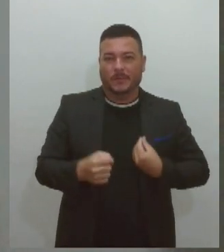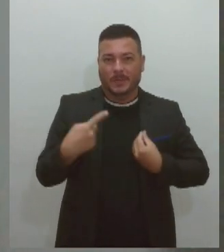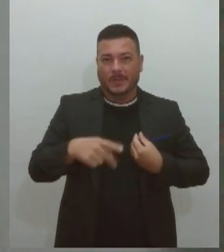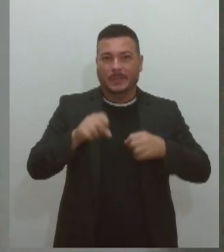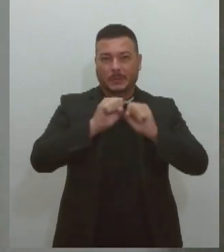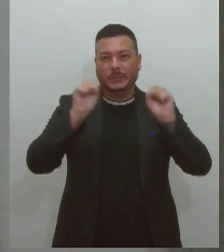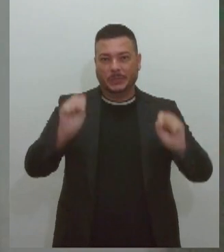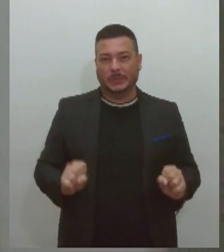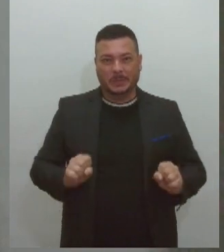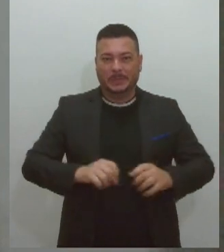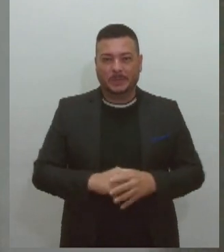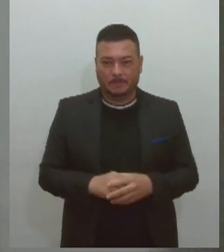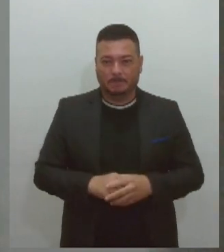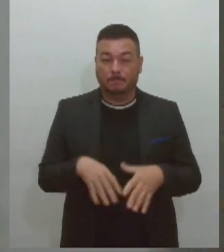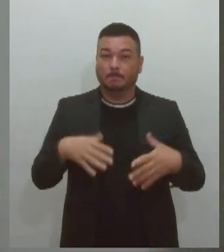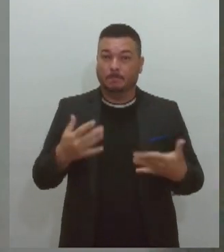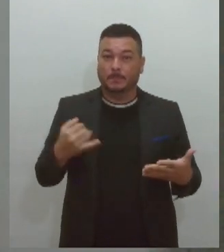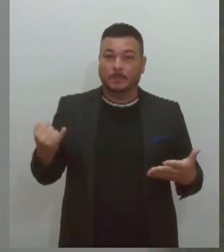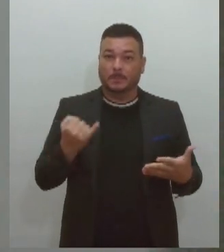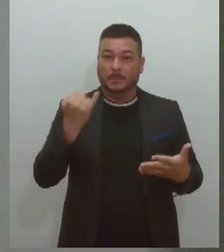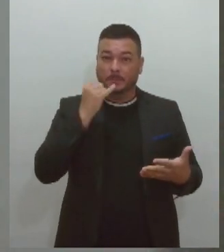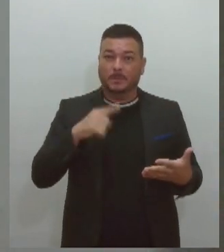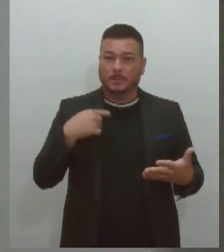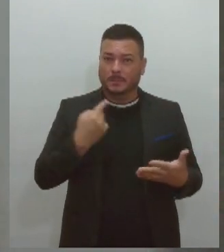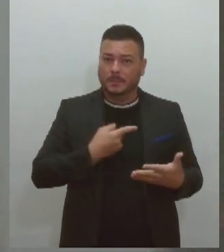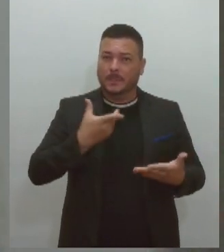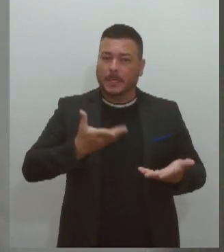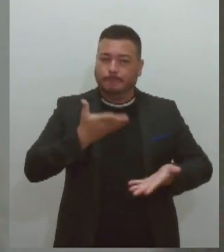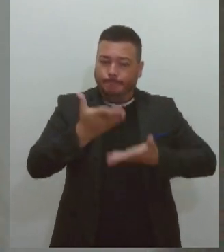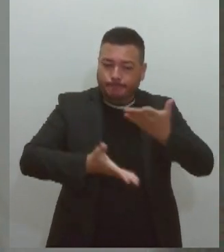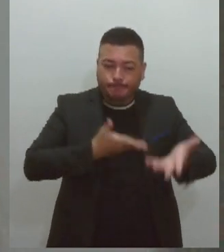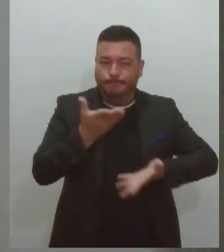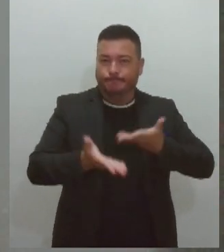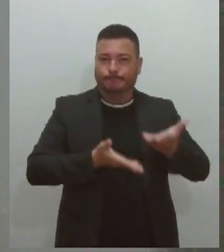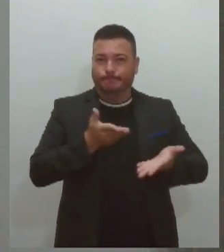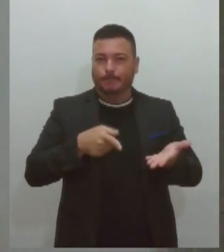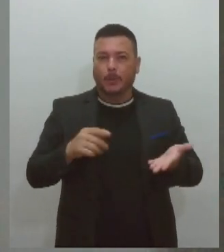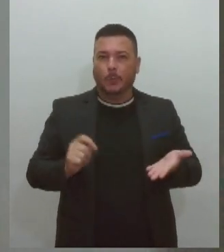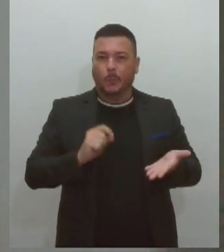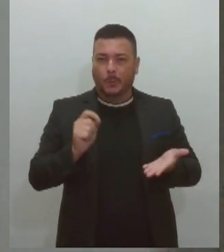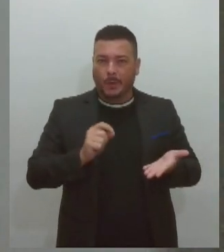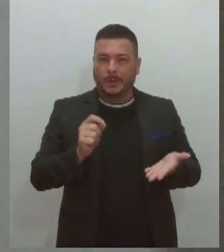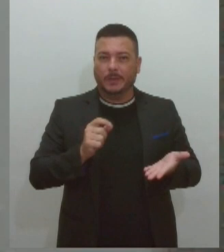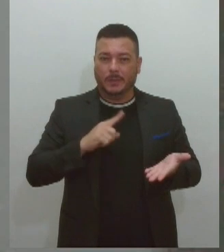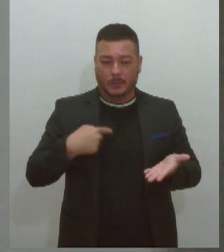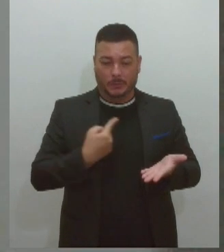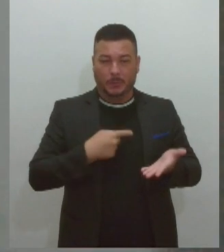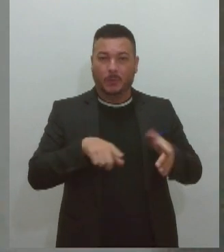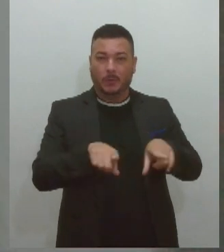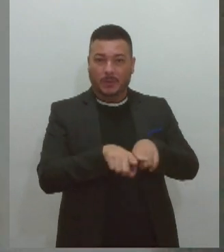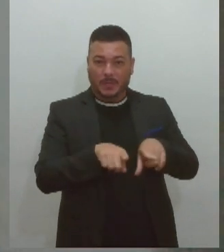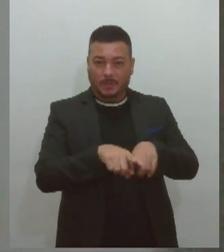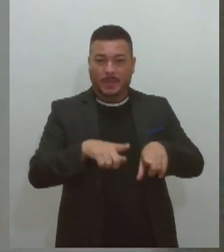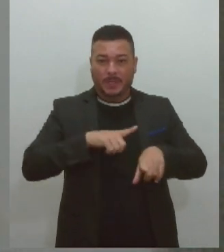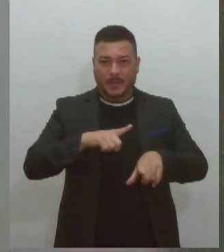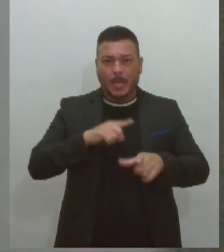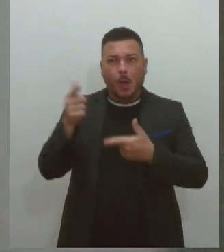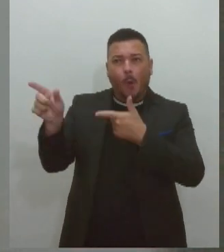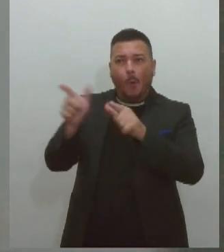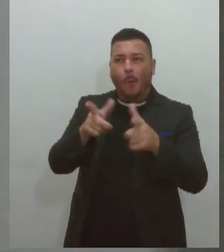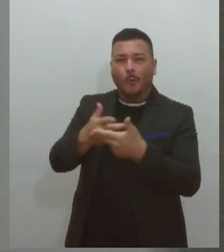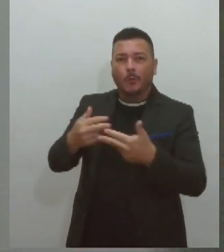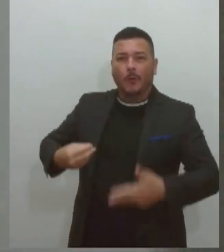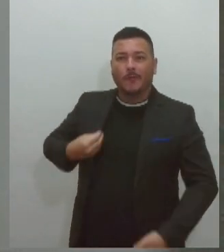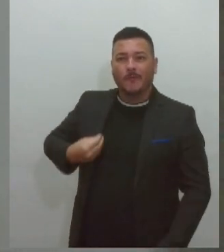a importância que nós temos que dar é a importância de que, além de nós, né? Existem outros seres vivos que dependem